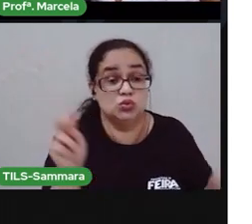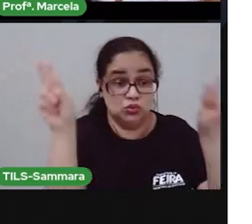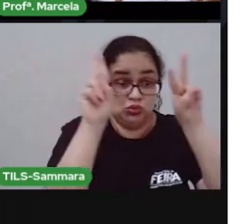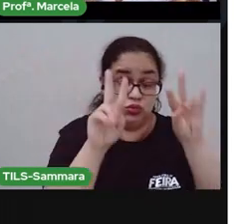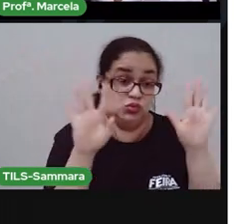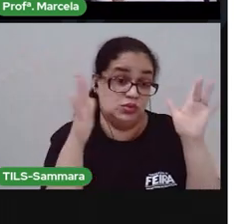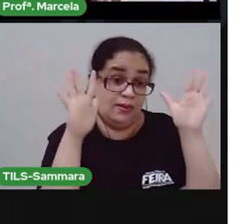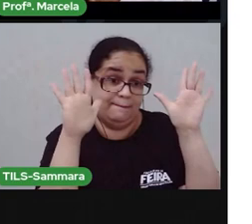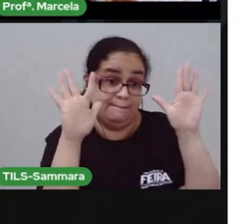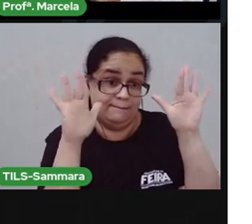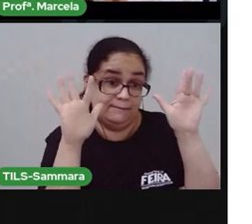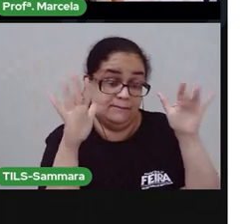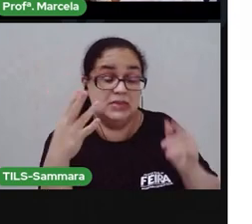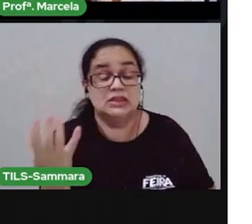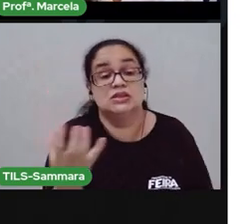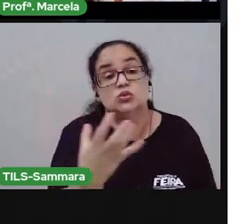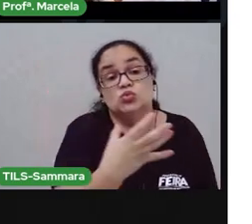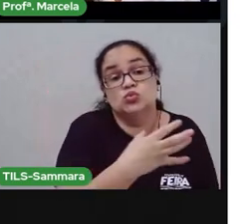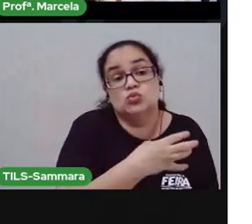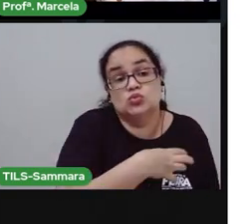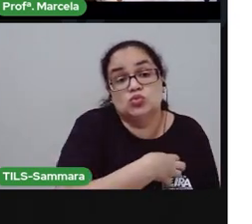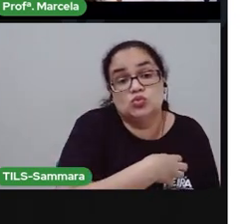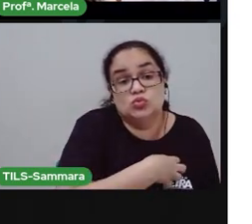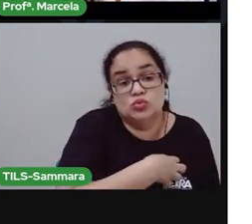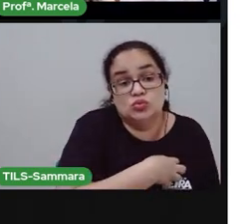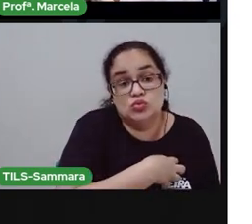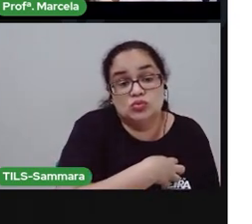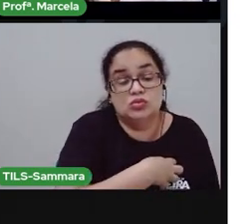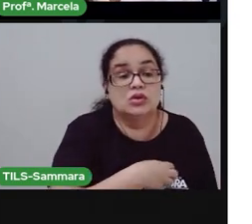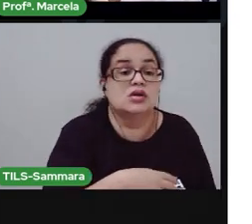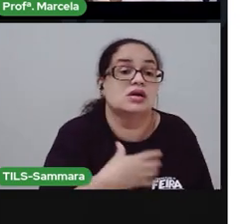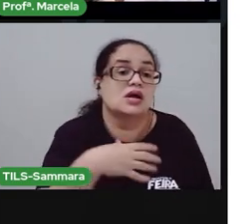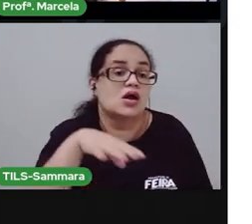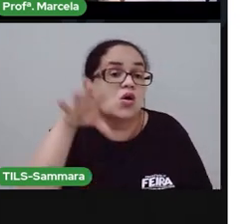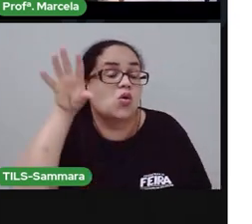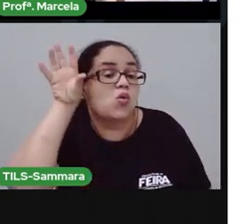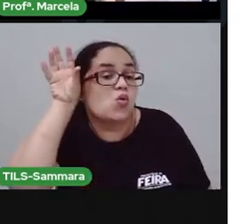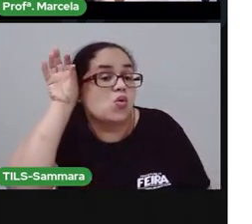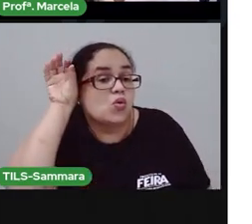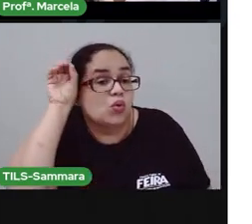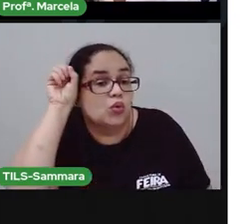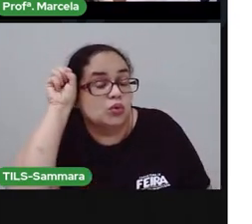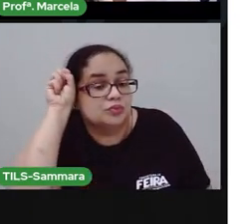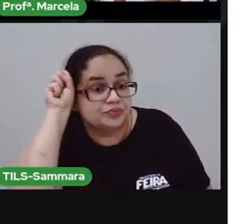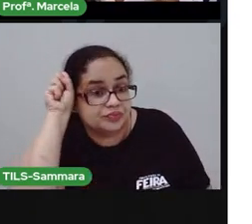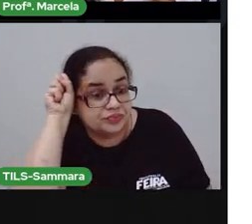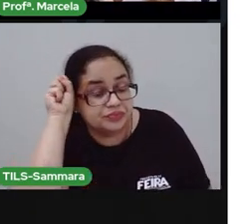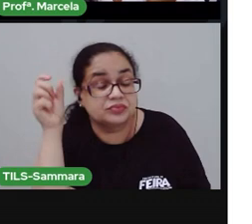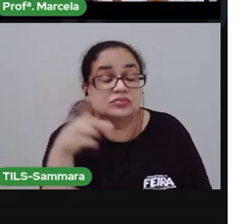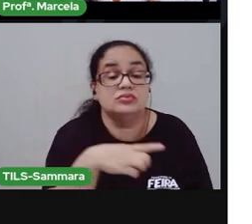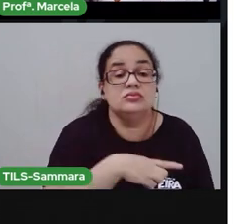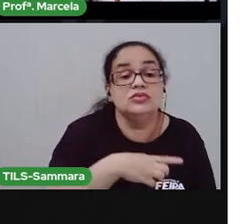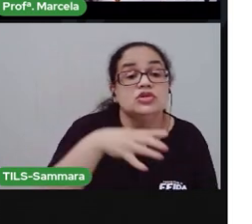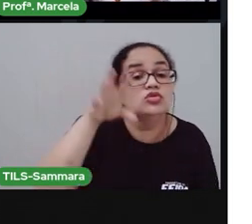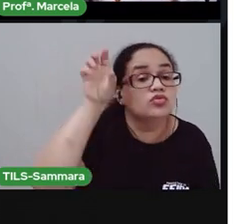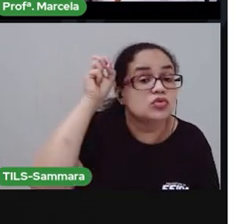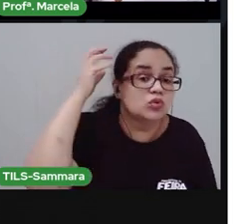as mãos. Sentindo. A audição, ela nos permite ouvir os sons.